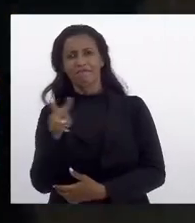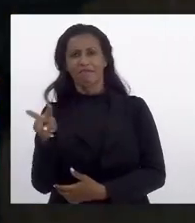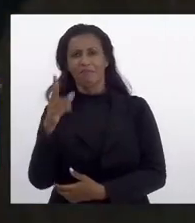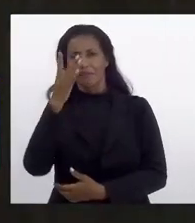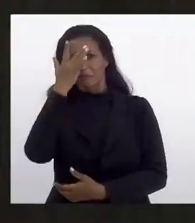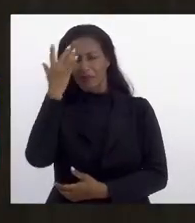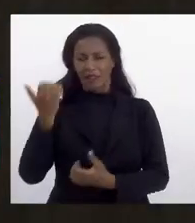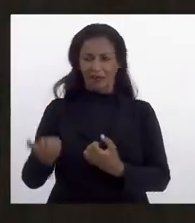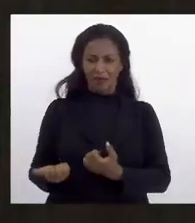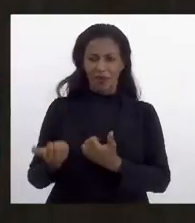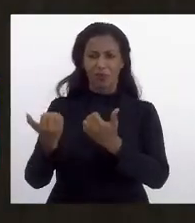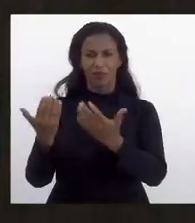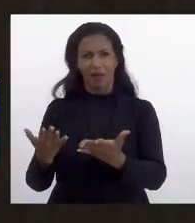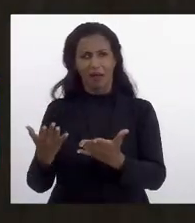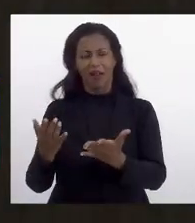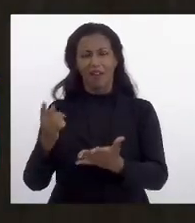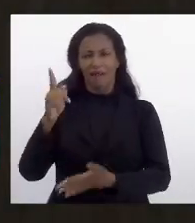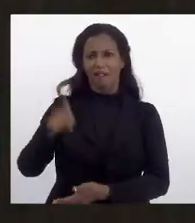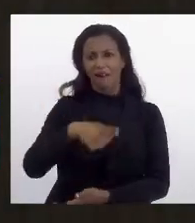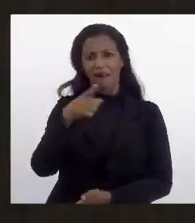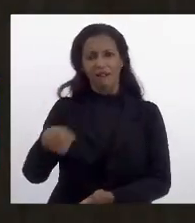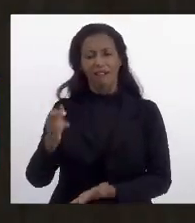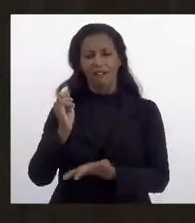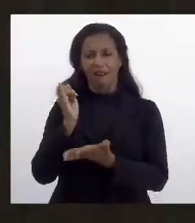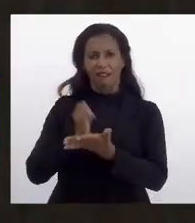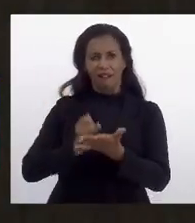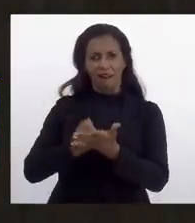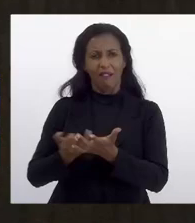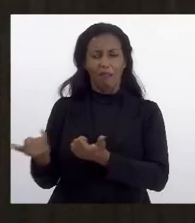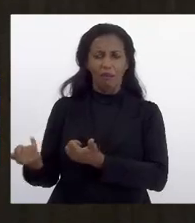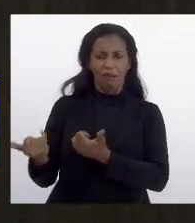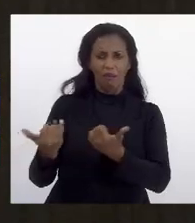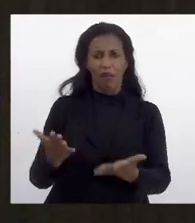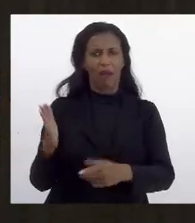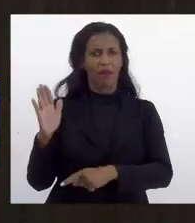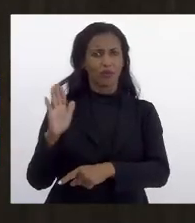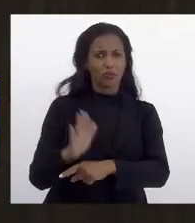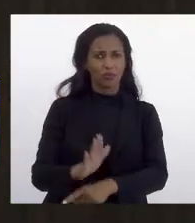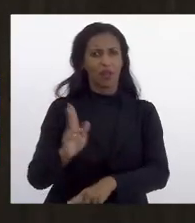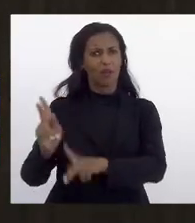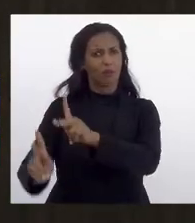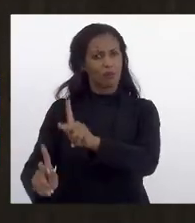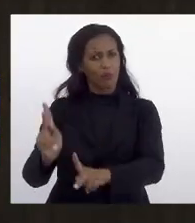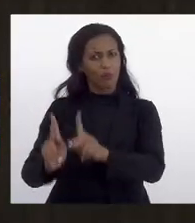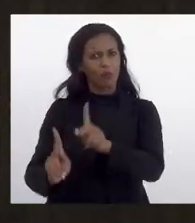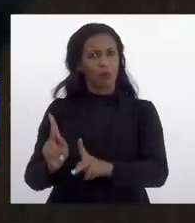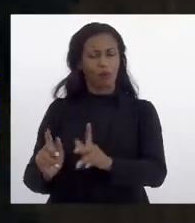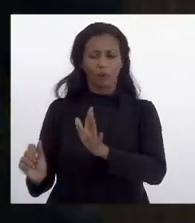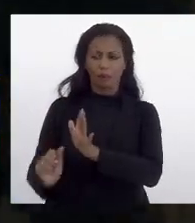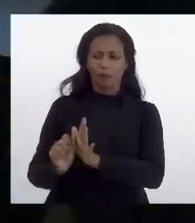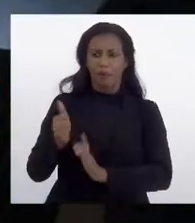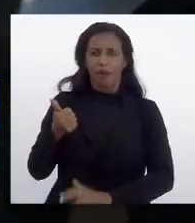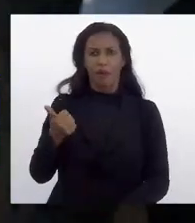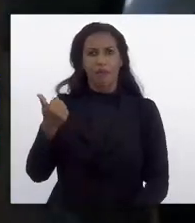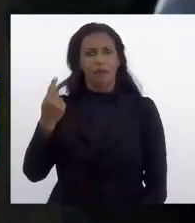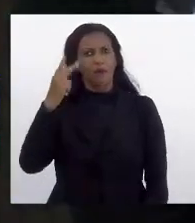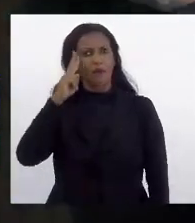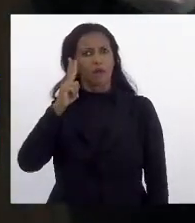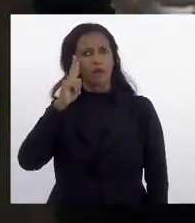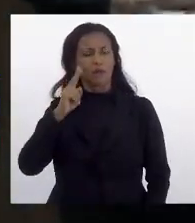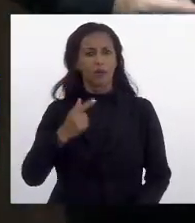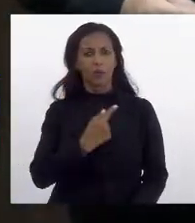querendo dar uma isenção fiscal que realmente beneficie e traz impacto para a população e pela primeira vez na história